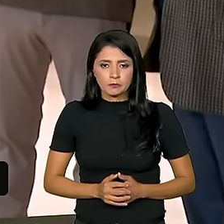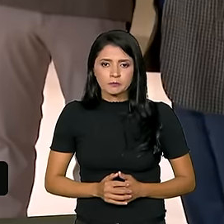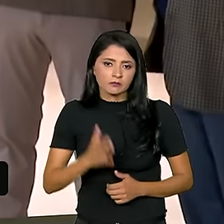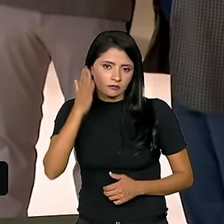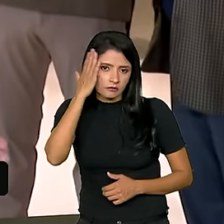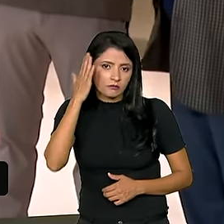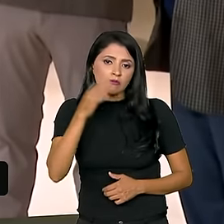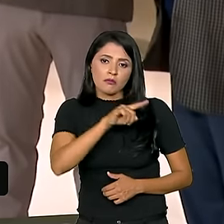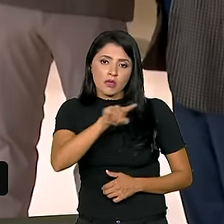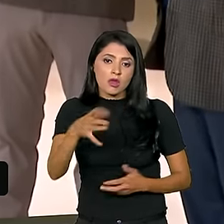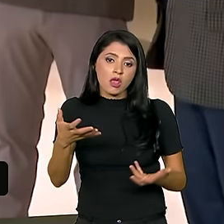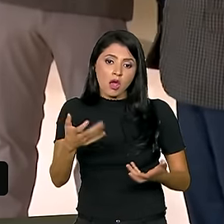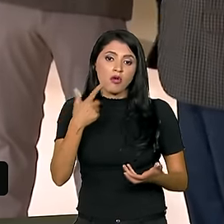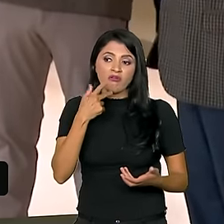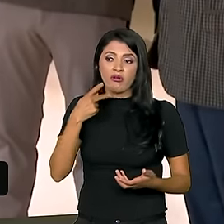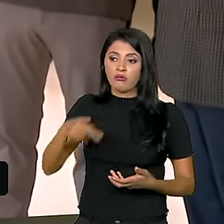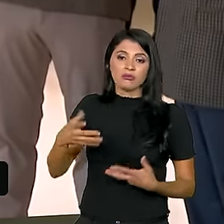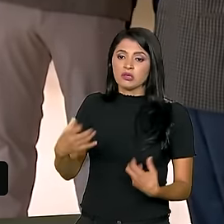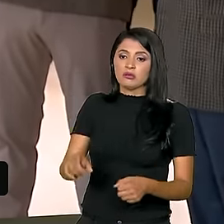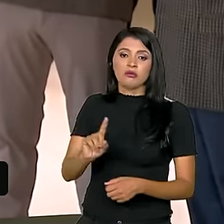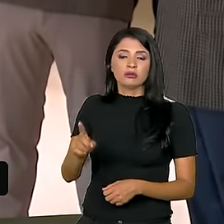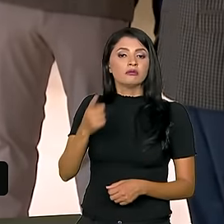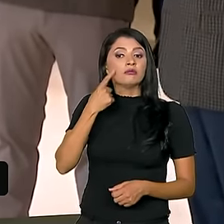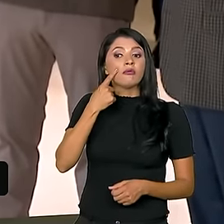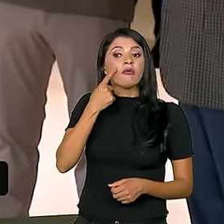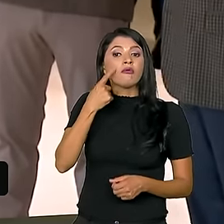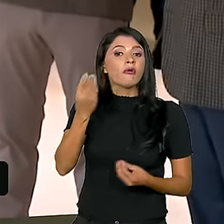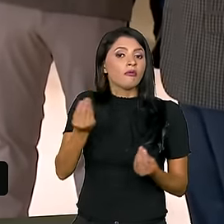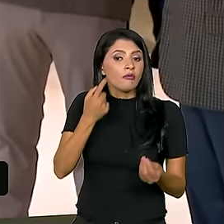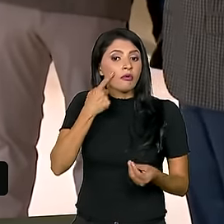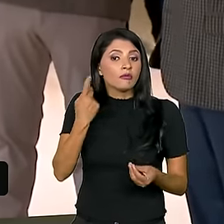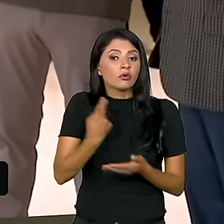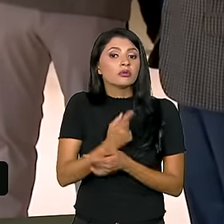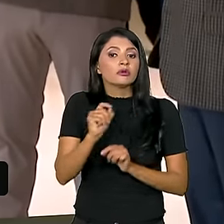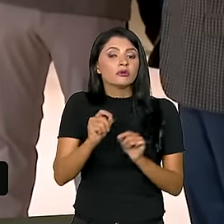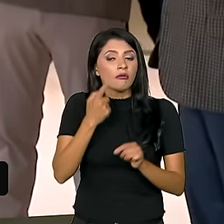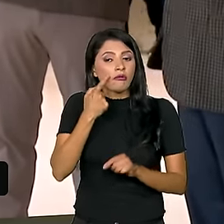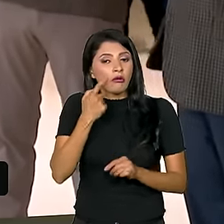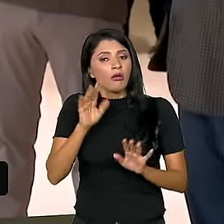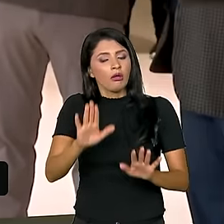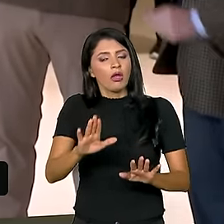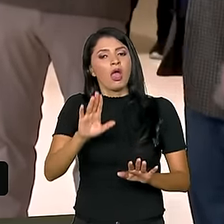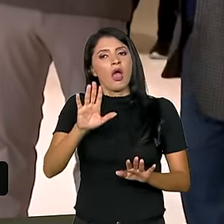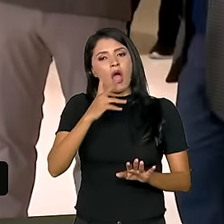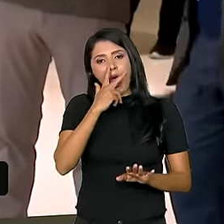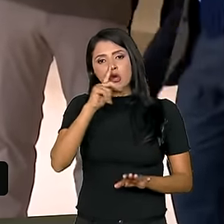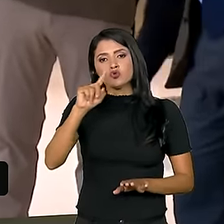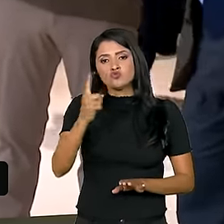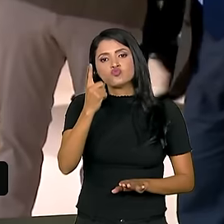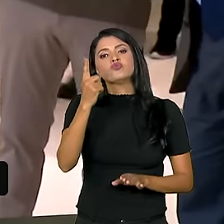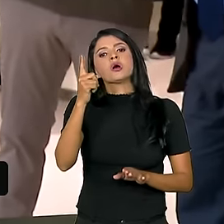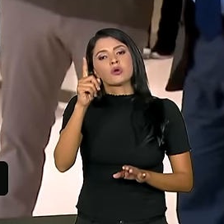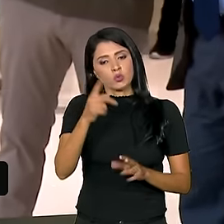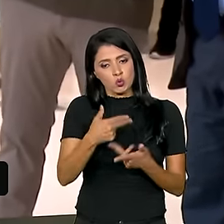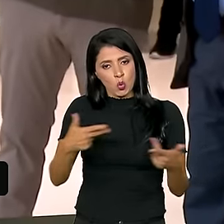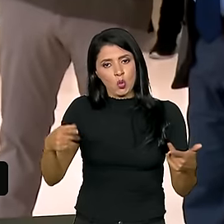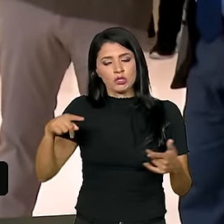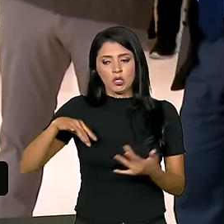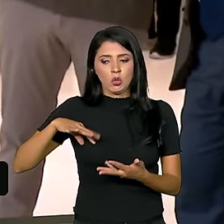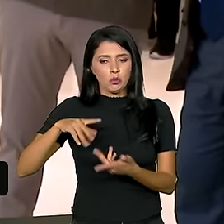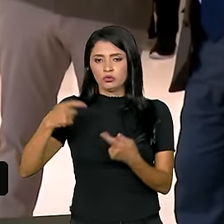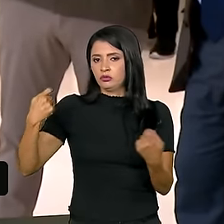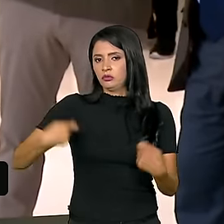E eles agora estão dizendo que não aceitam. Vamos ver o que vai dar. Eu acho que só tem uma coisa que o mundo não está